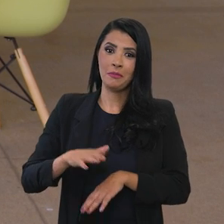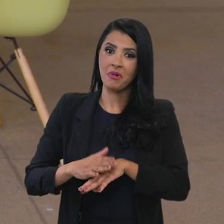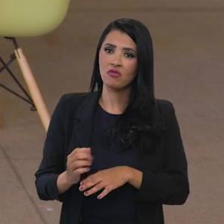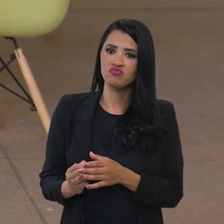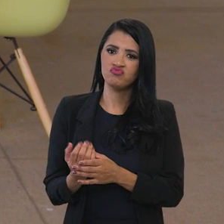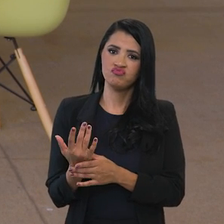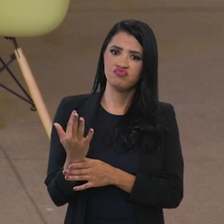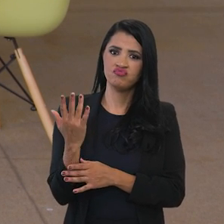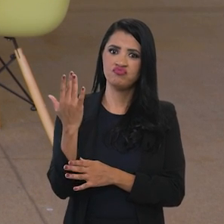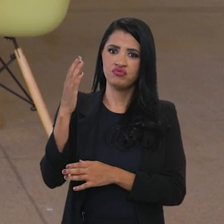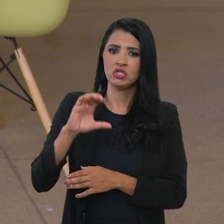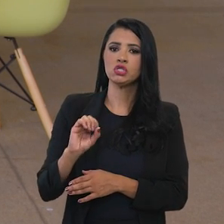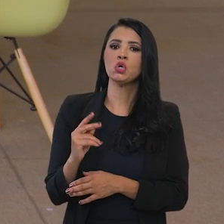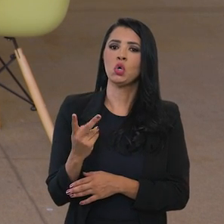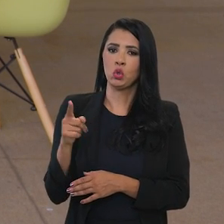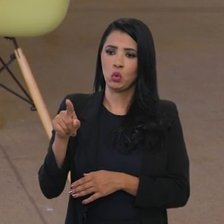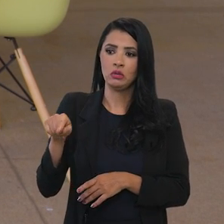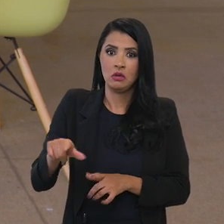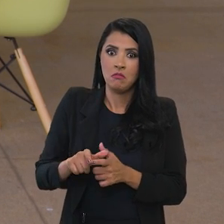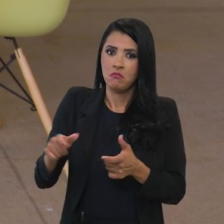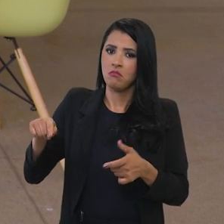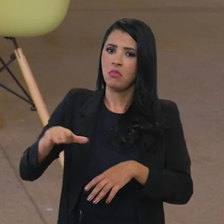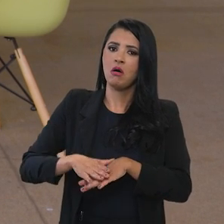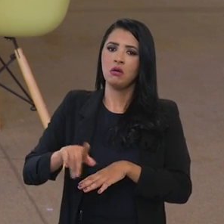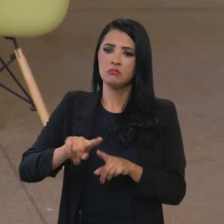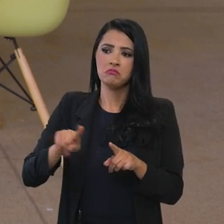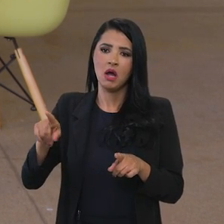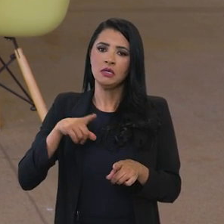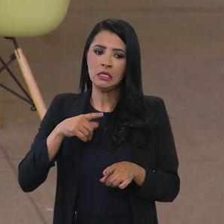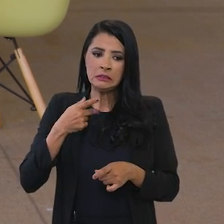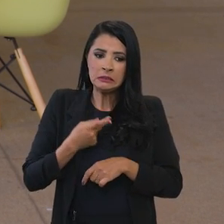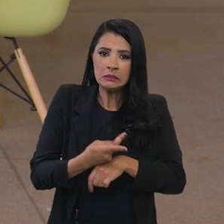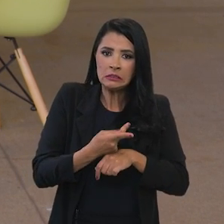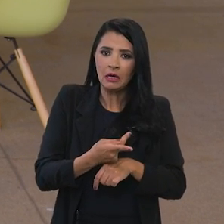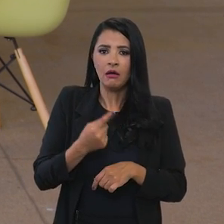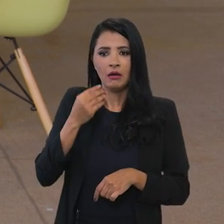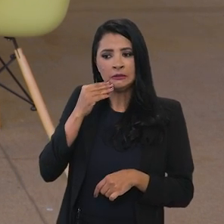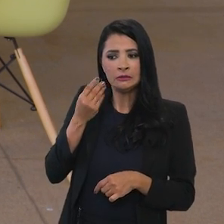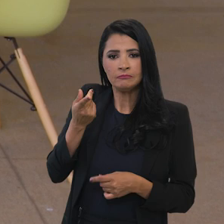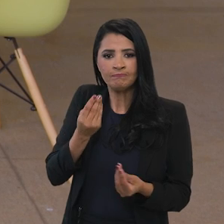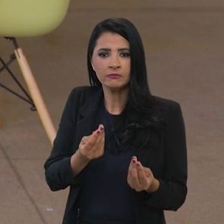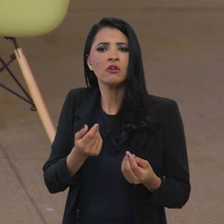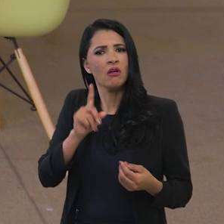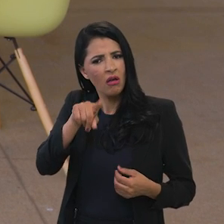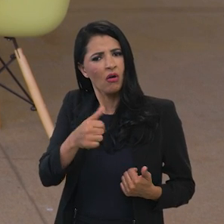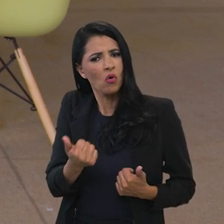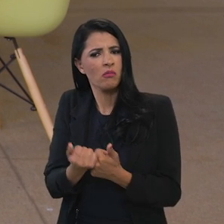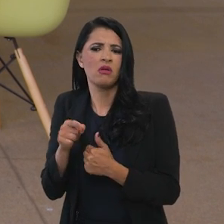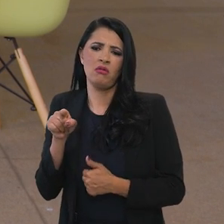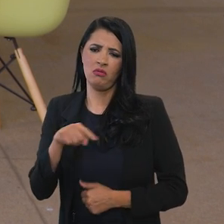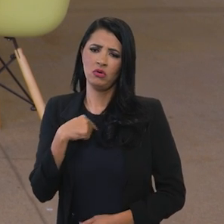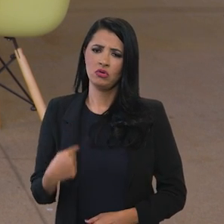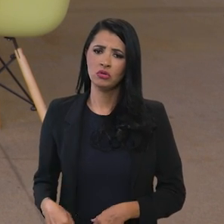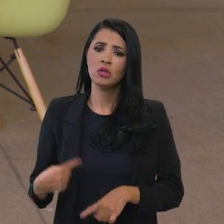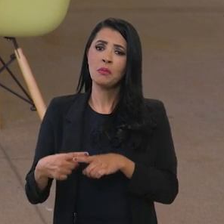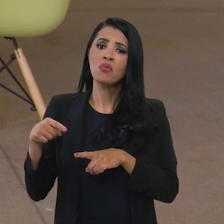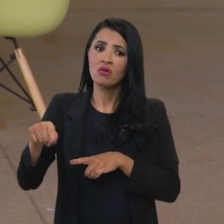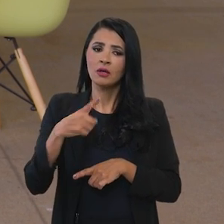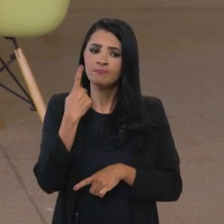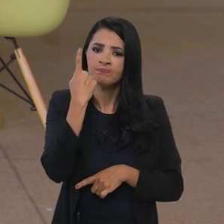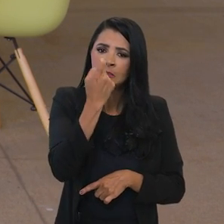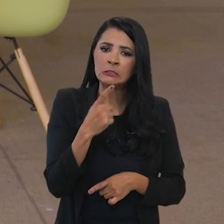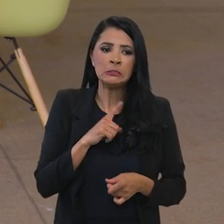mundo mas ao mesmo tempo faz sentido cooperar com a China nessa agenda porque exatamente a China está buscando